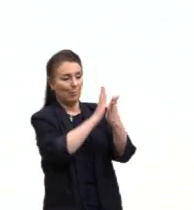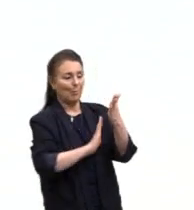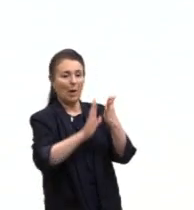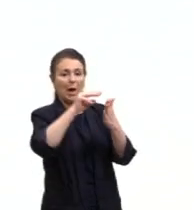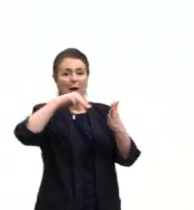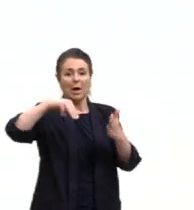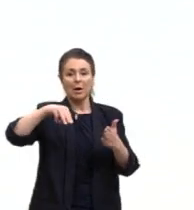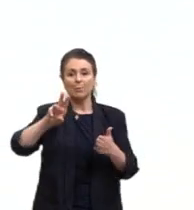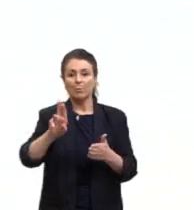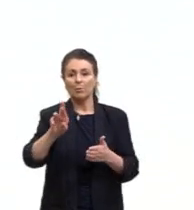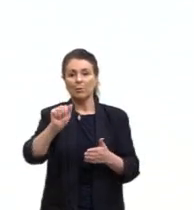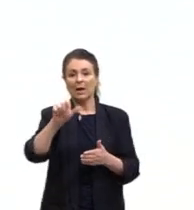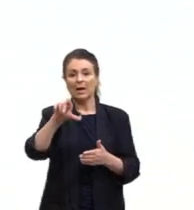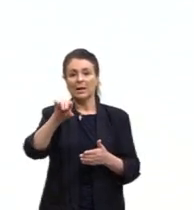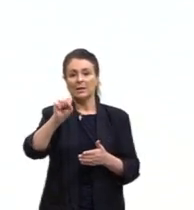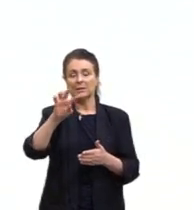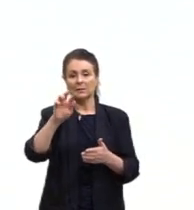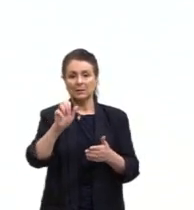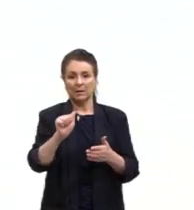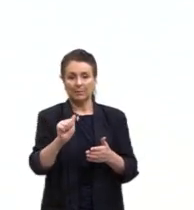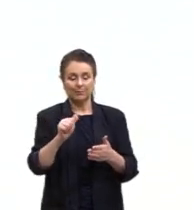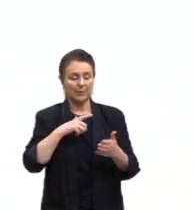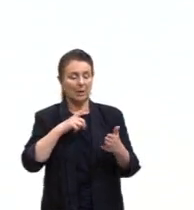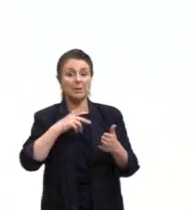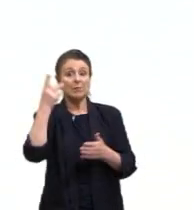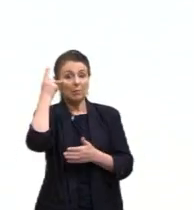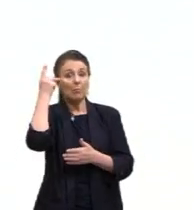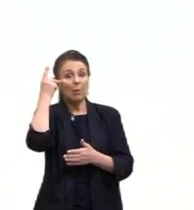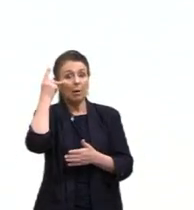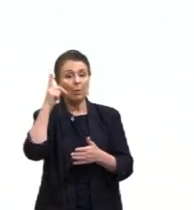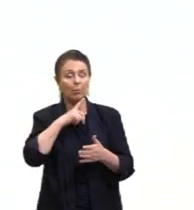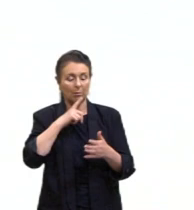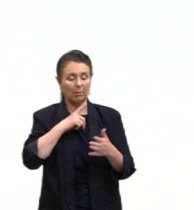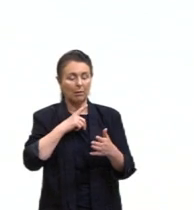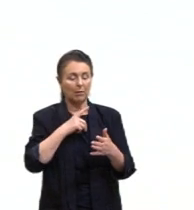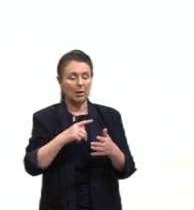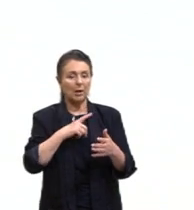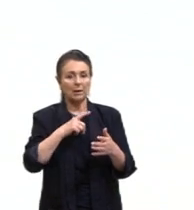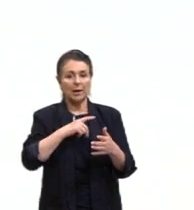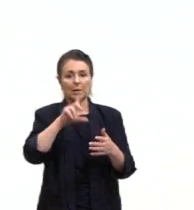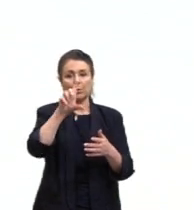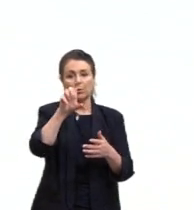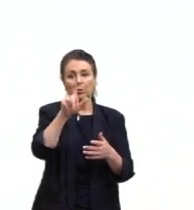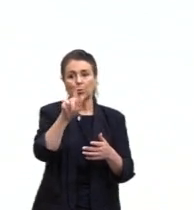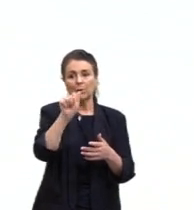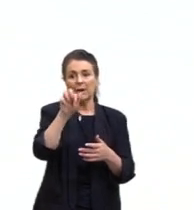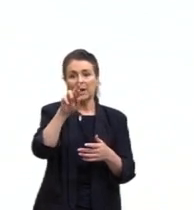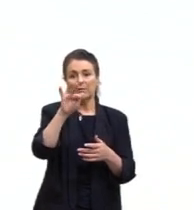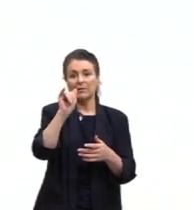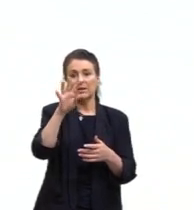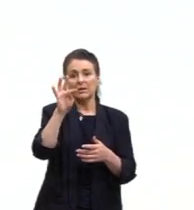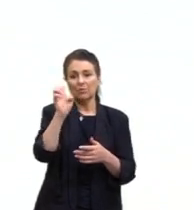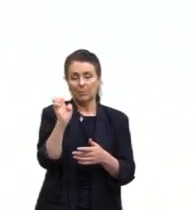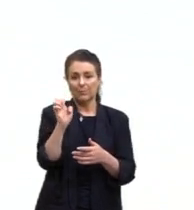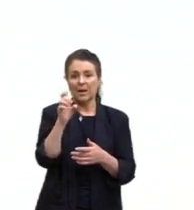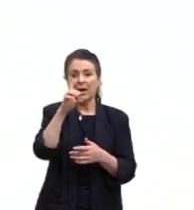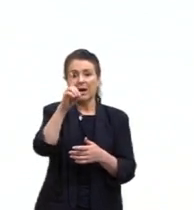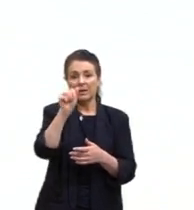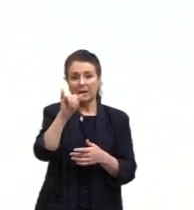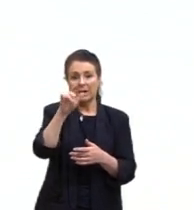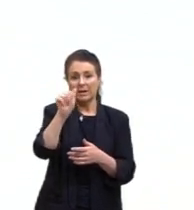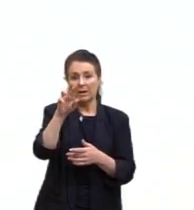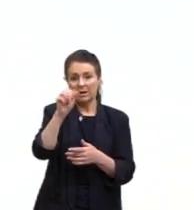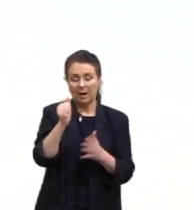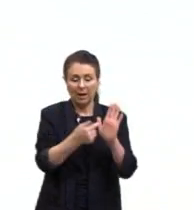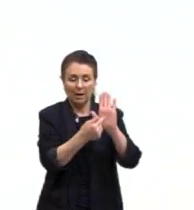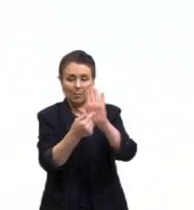obras dela, em São Paulo principalmente, de grafite. E é muito legal, porque a Dayara, justamente,